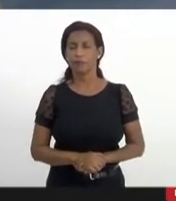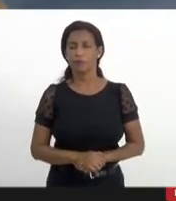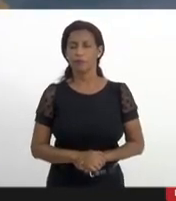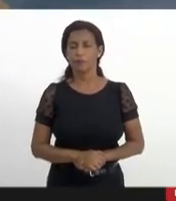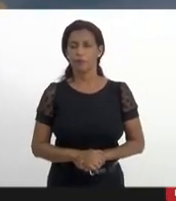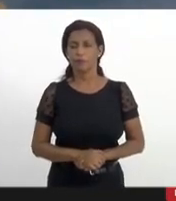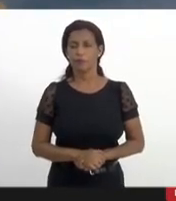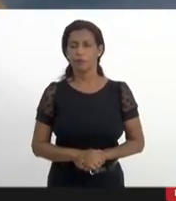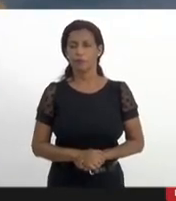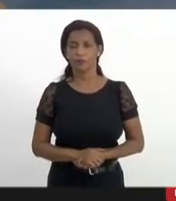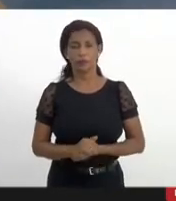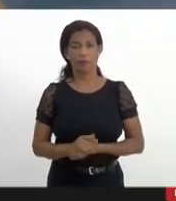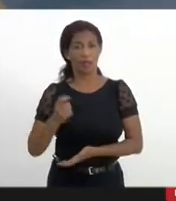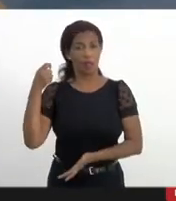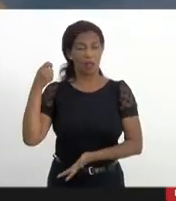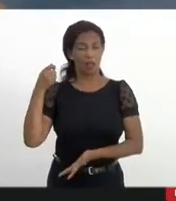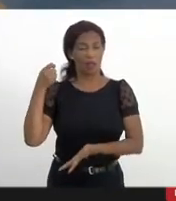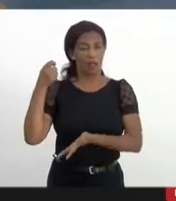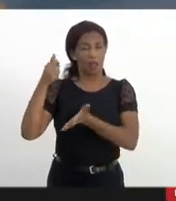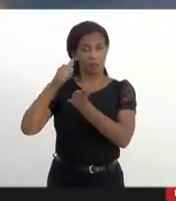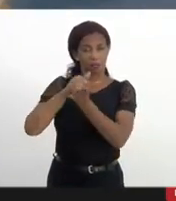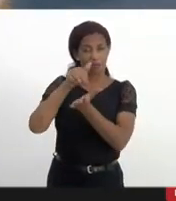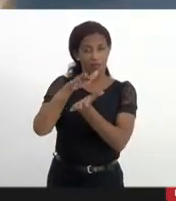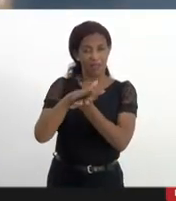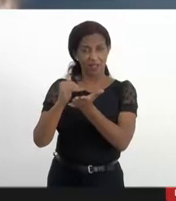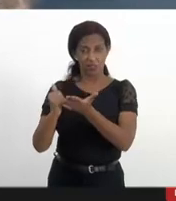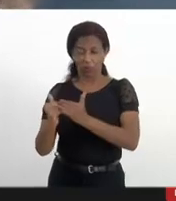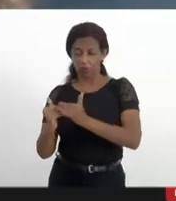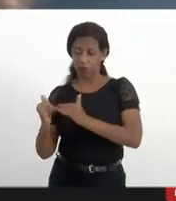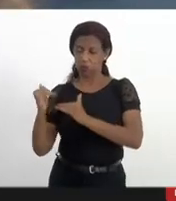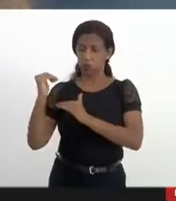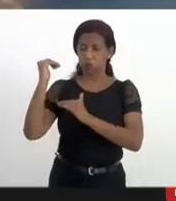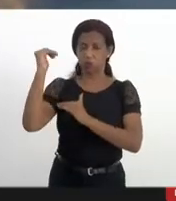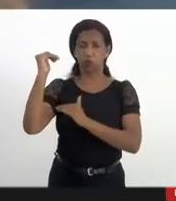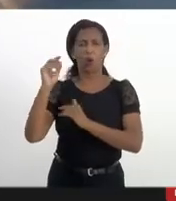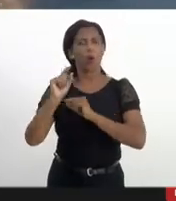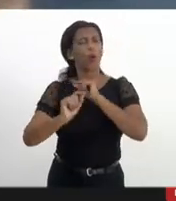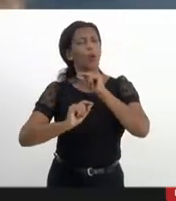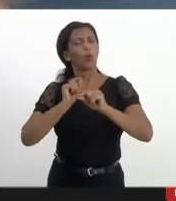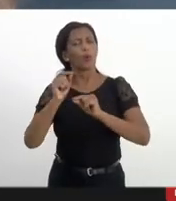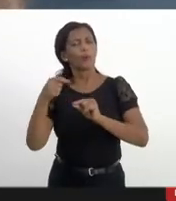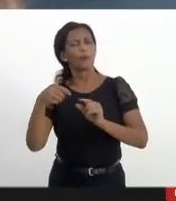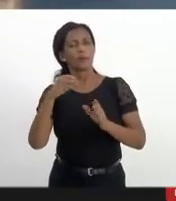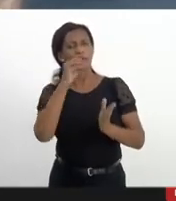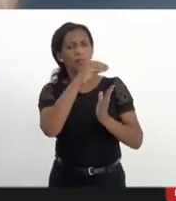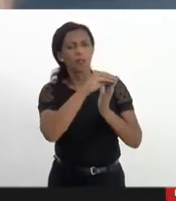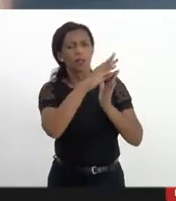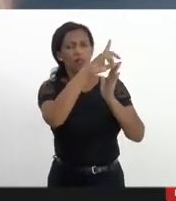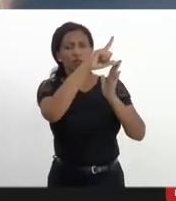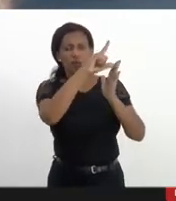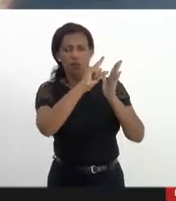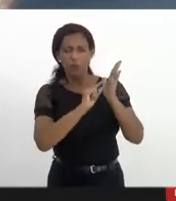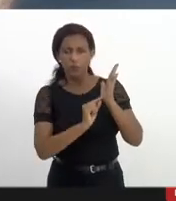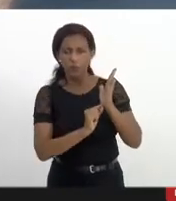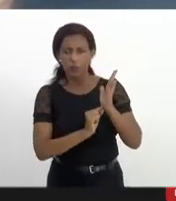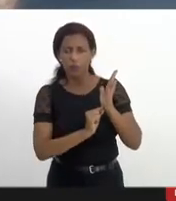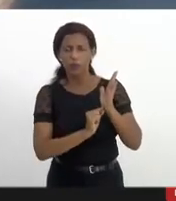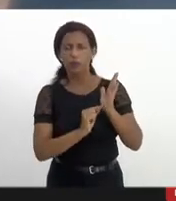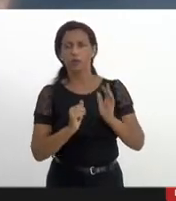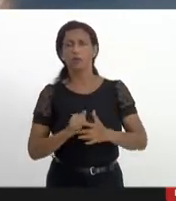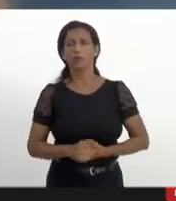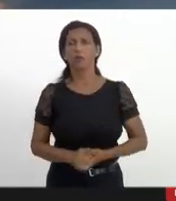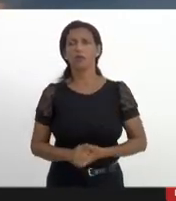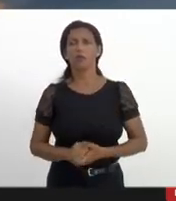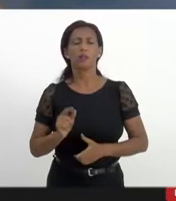A elevada taxa de letalidade policial, o que deveria constar num plano de redução da letalidade policial